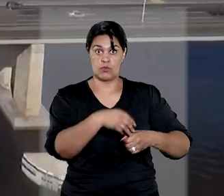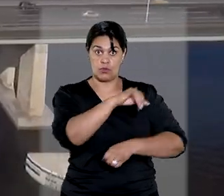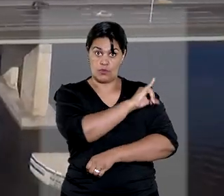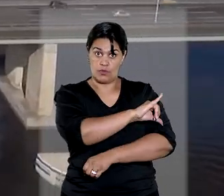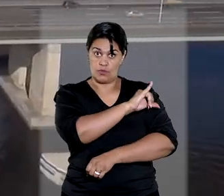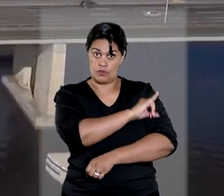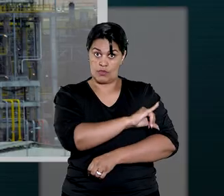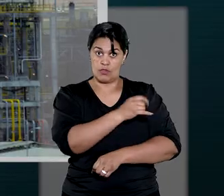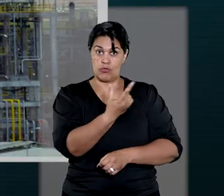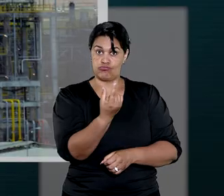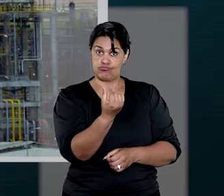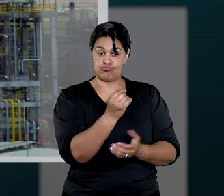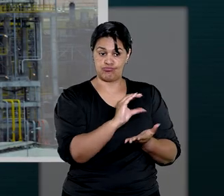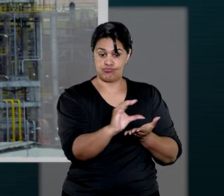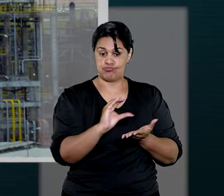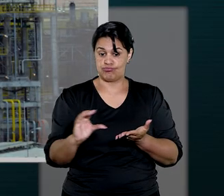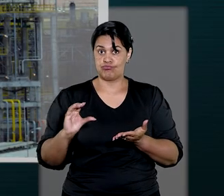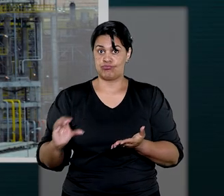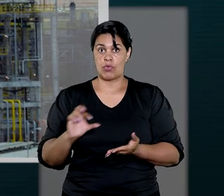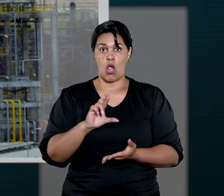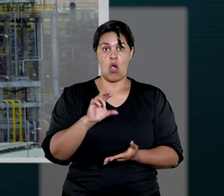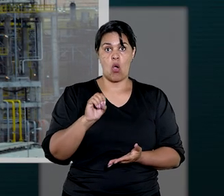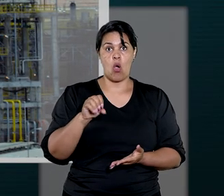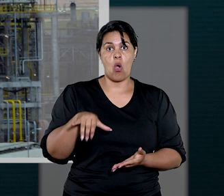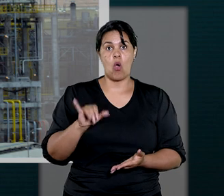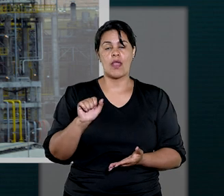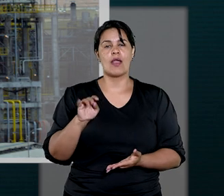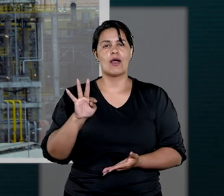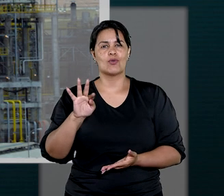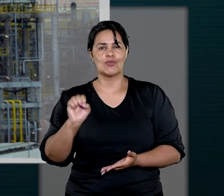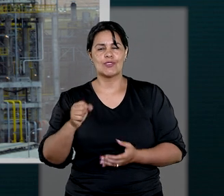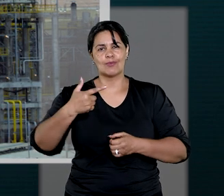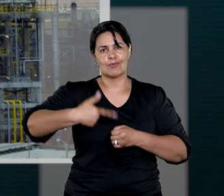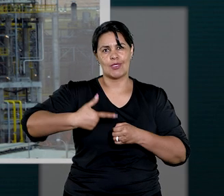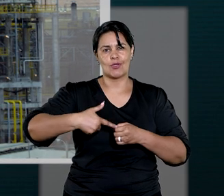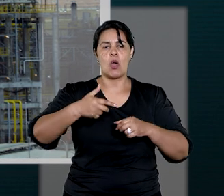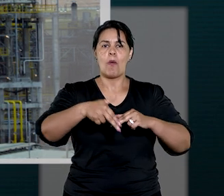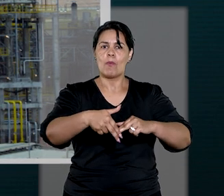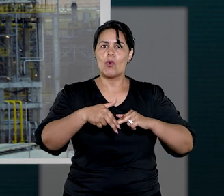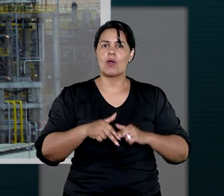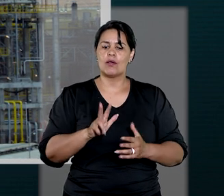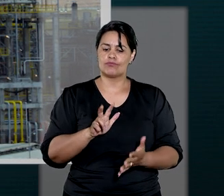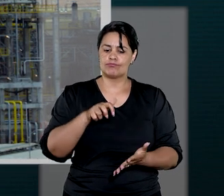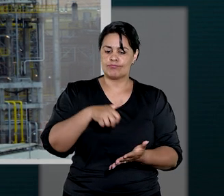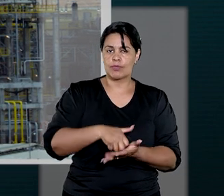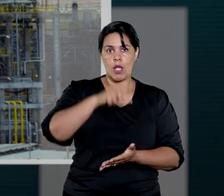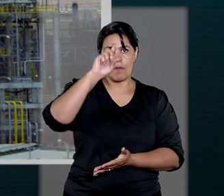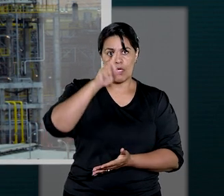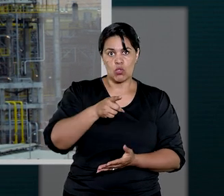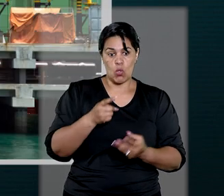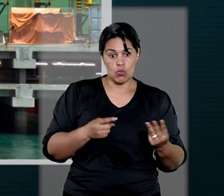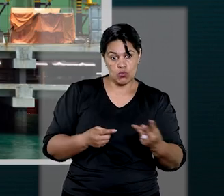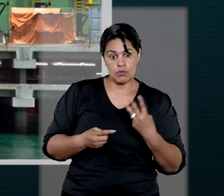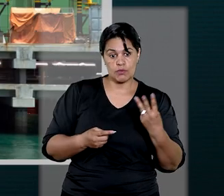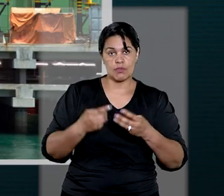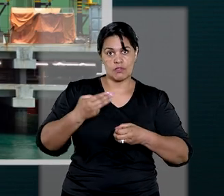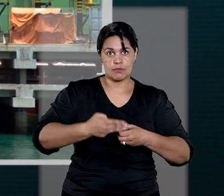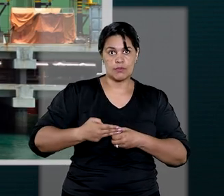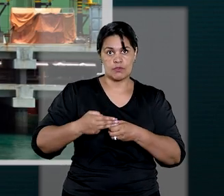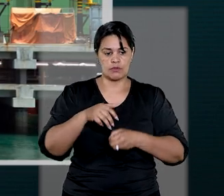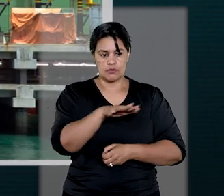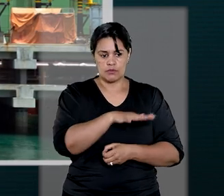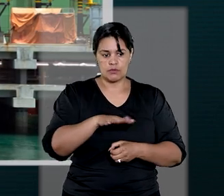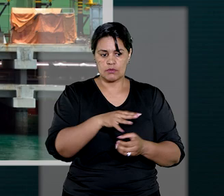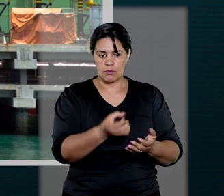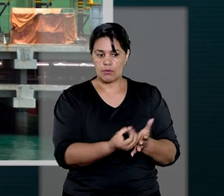e Guapimirim o recebimento de royalties do petróleo em razão de sentença que determinou a inclusão dos três na zona de